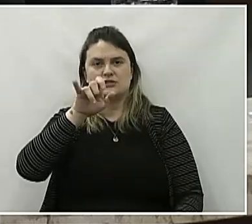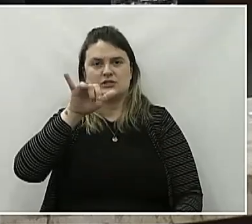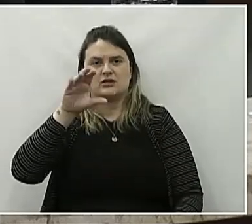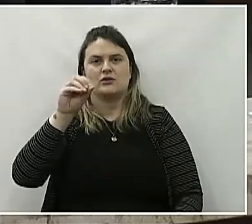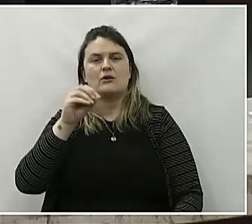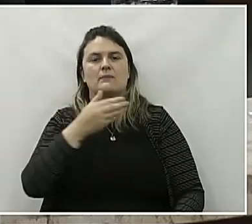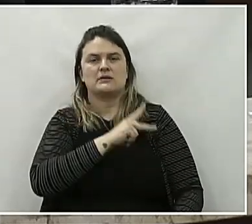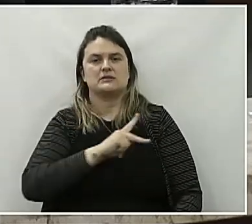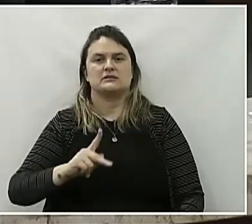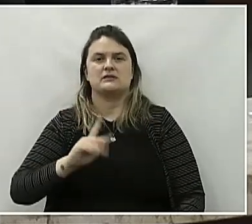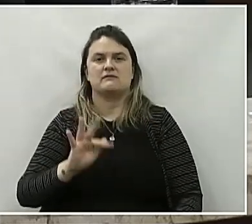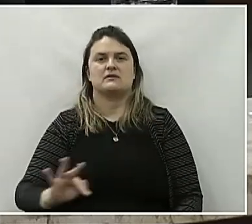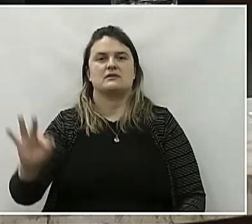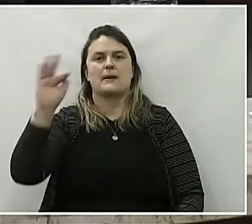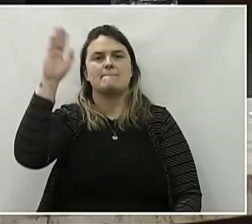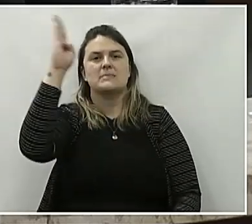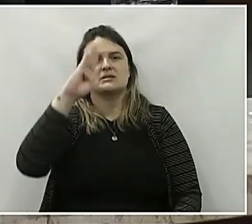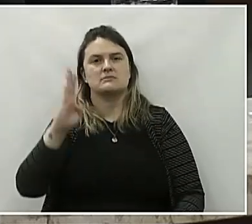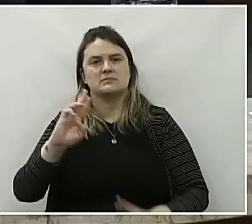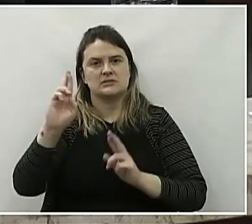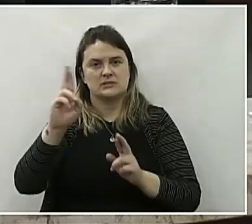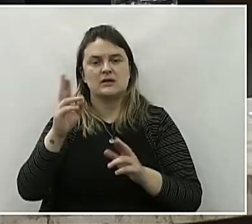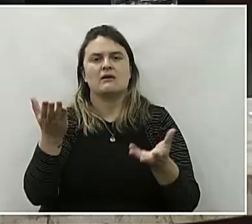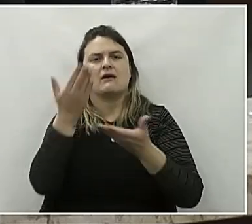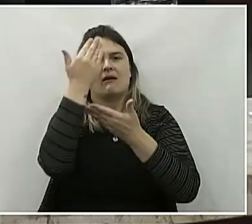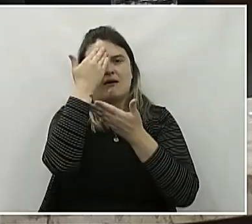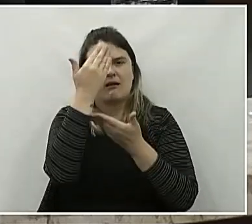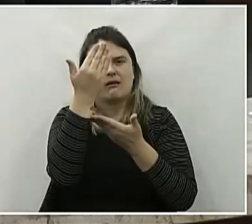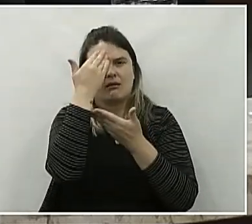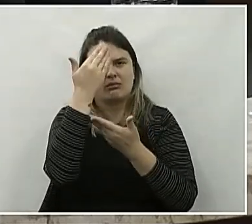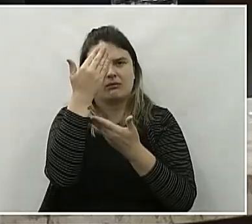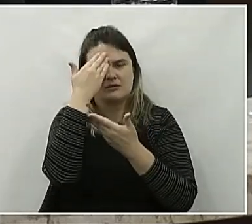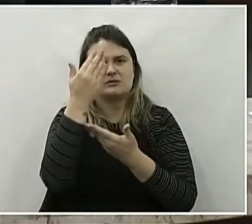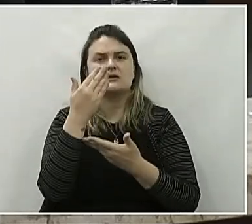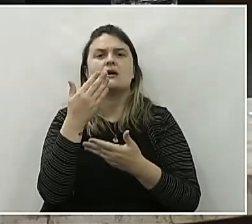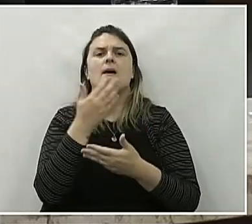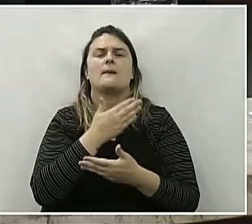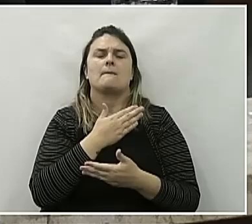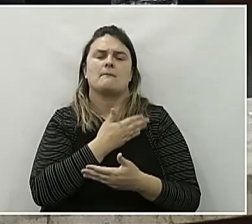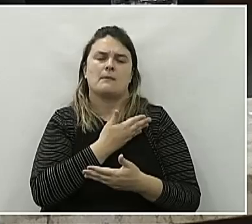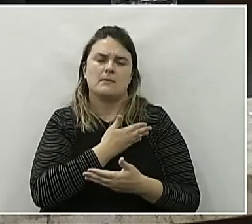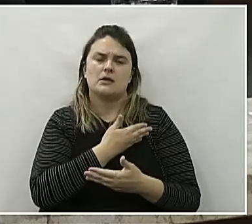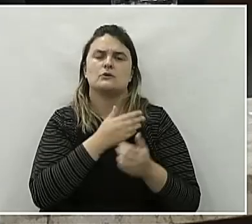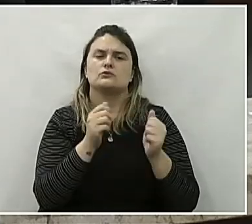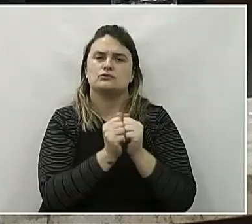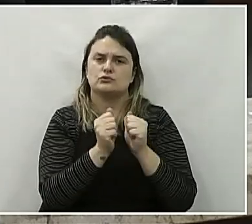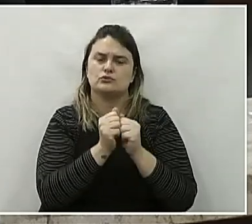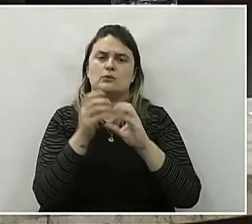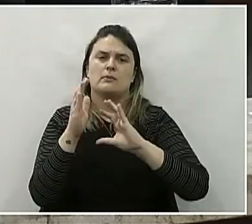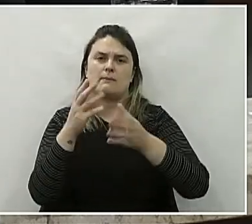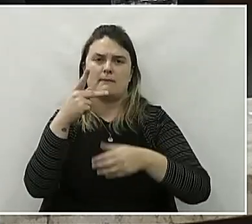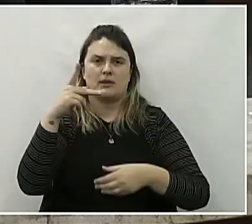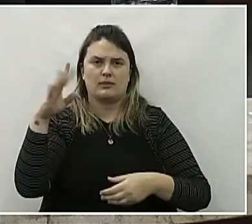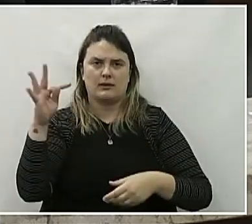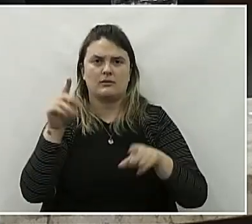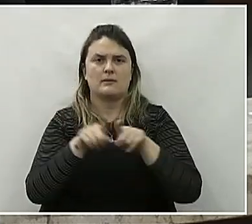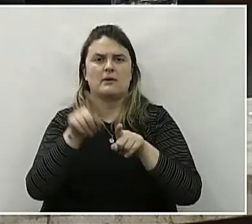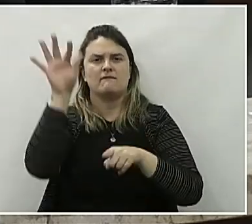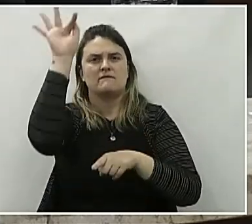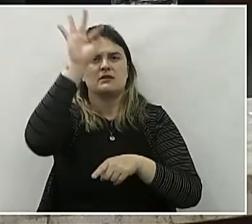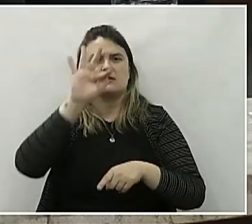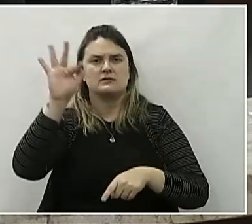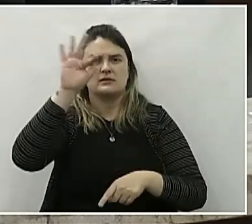Federação Brasil da Esperança. Eu quero agradecer muito aos meus companheiros e companheiras de partido e da federação,